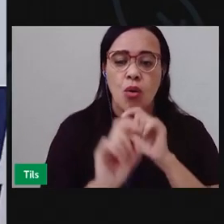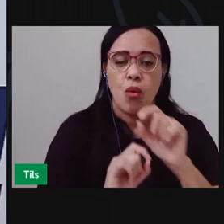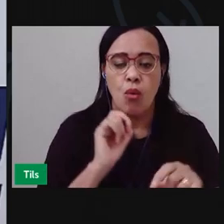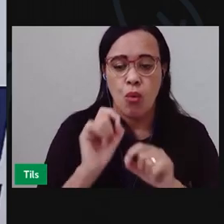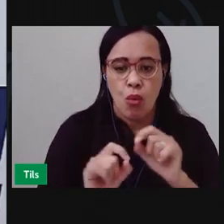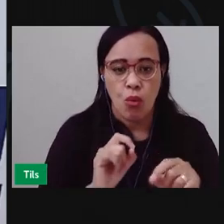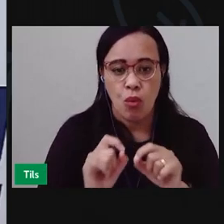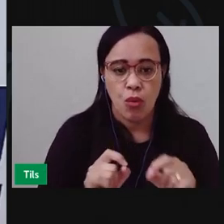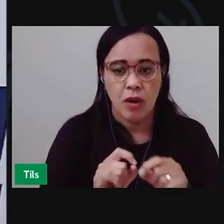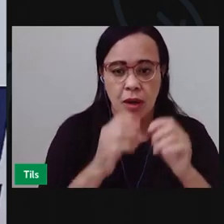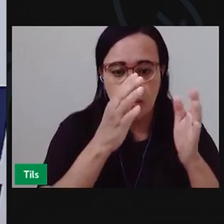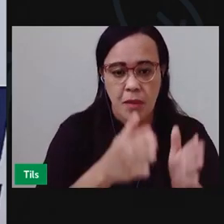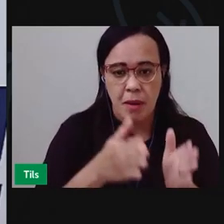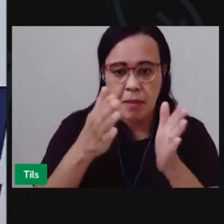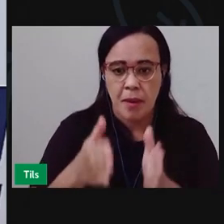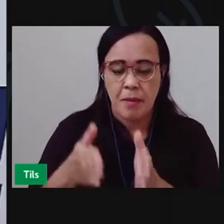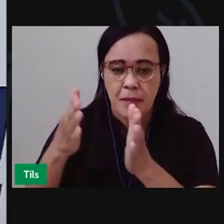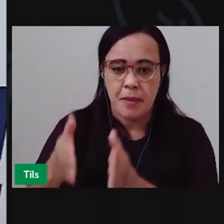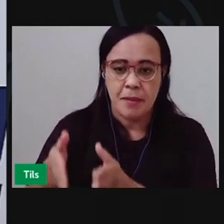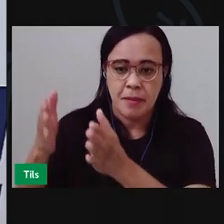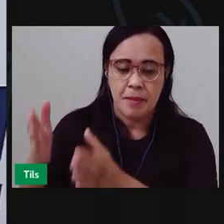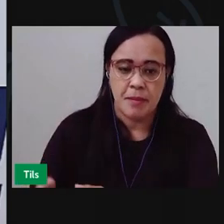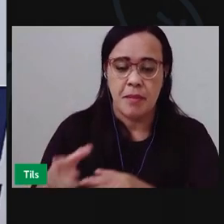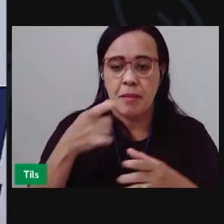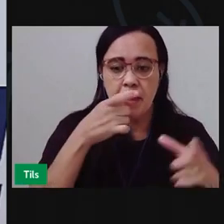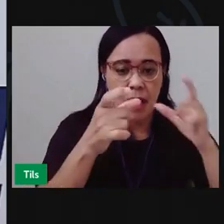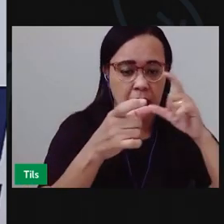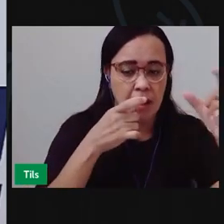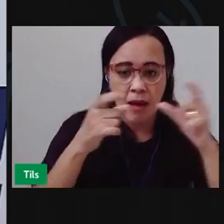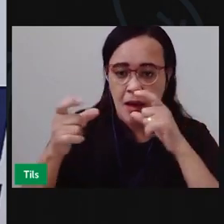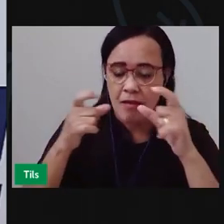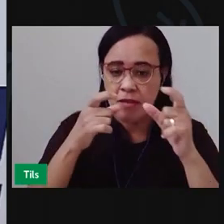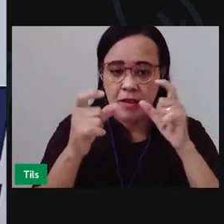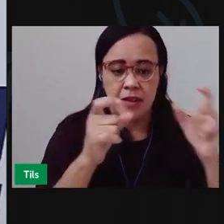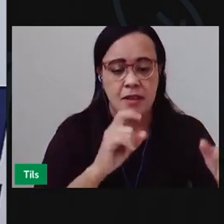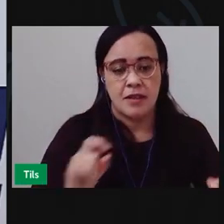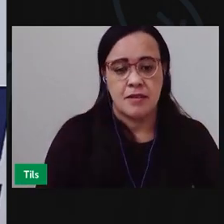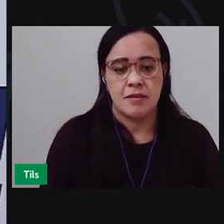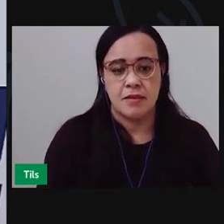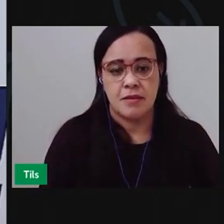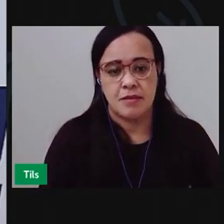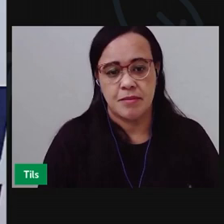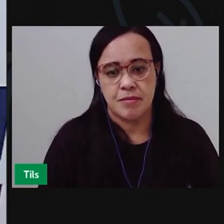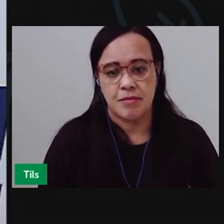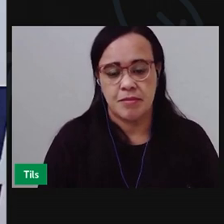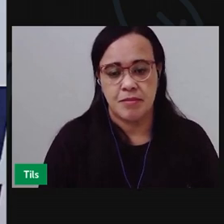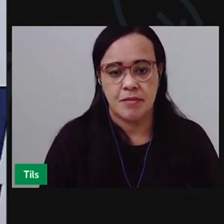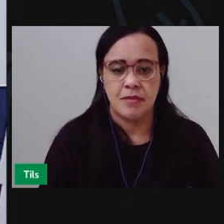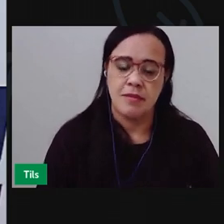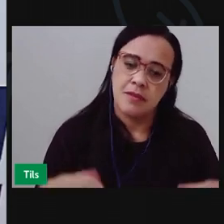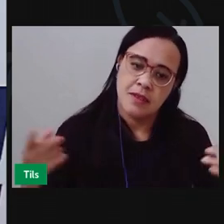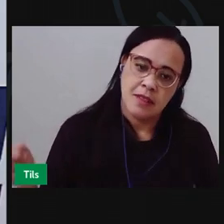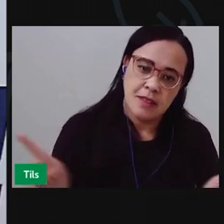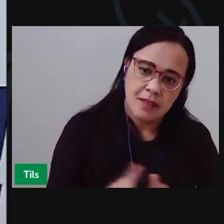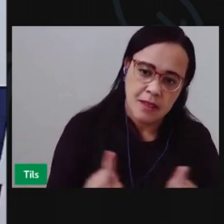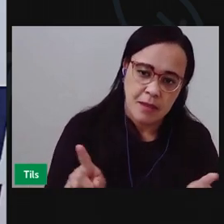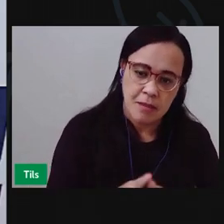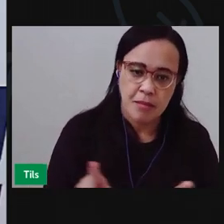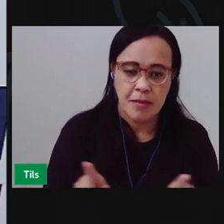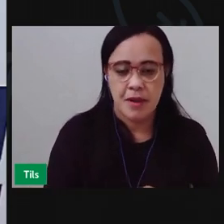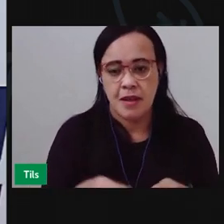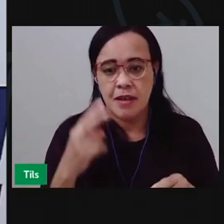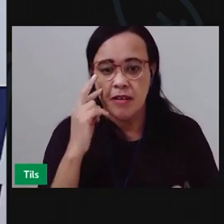oralmente palavras em sílabas e vão apreciar e reconhecer uma